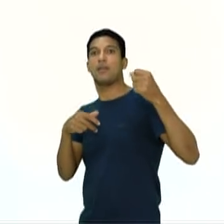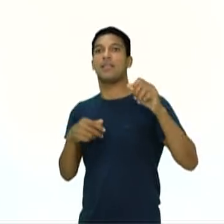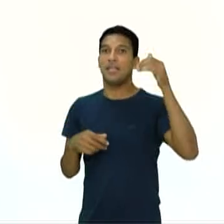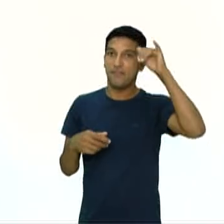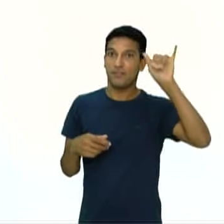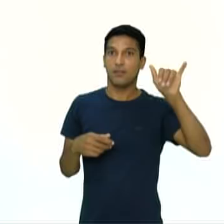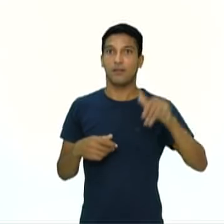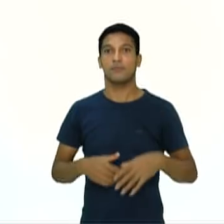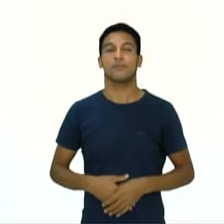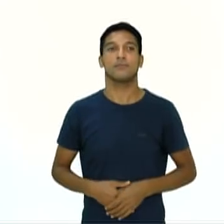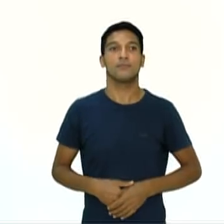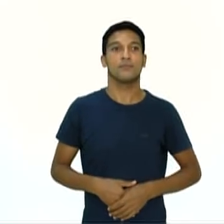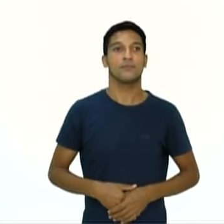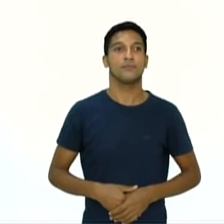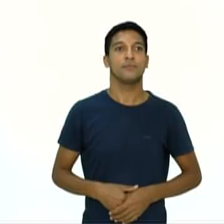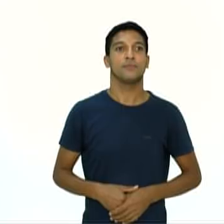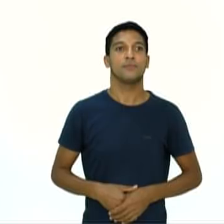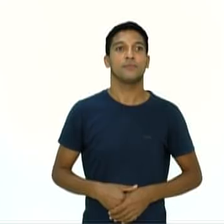-golpe, ok?